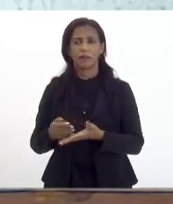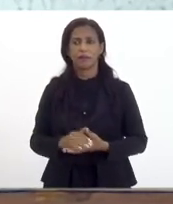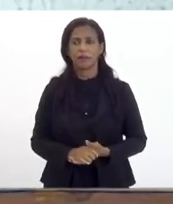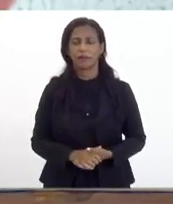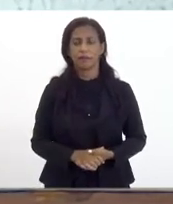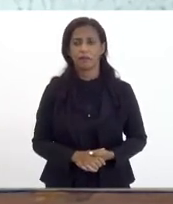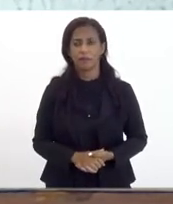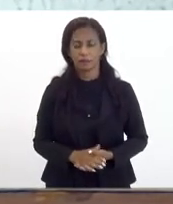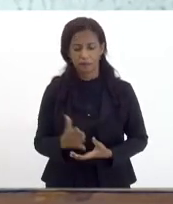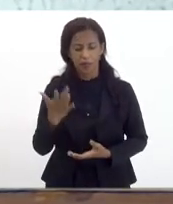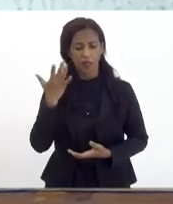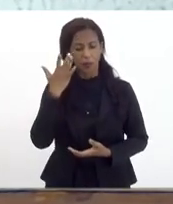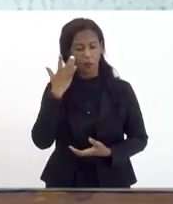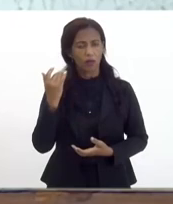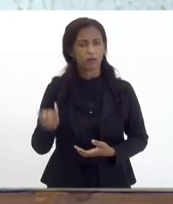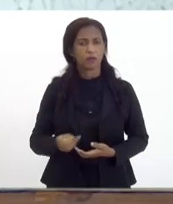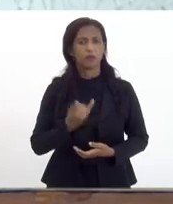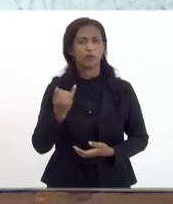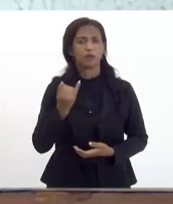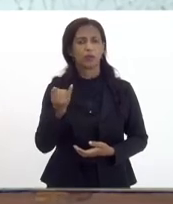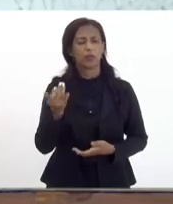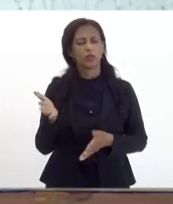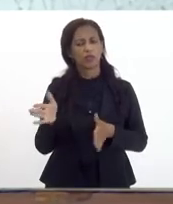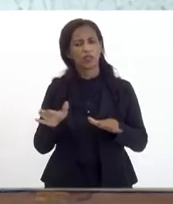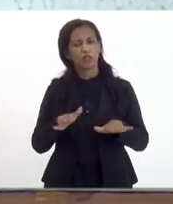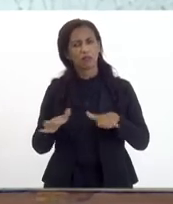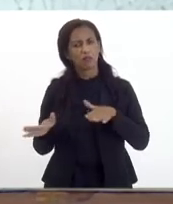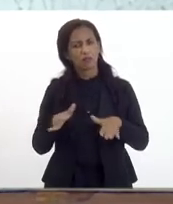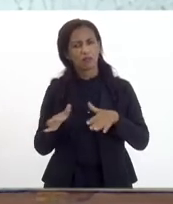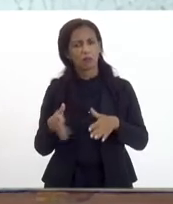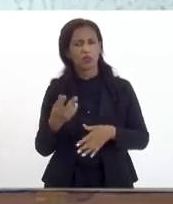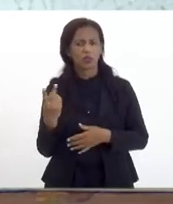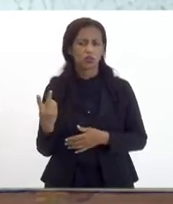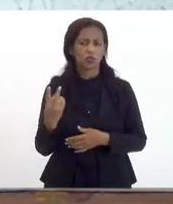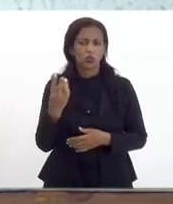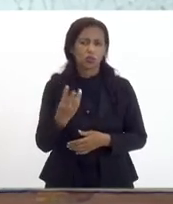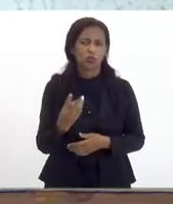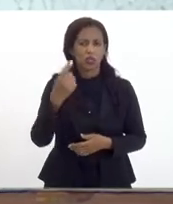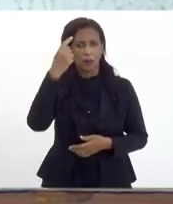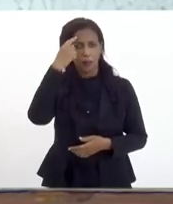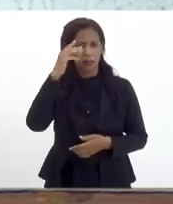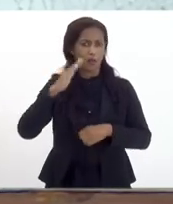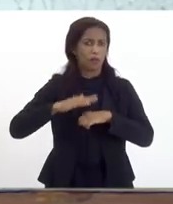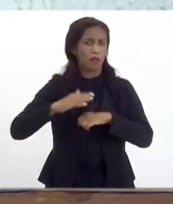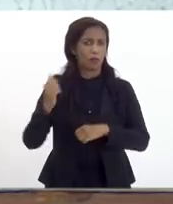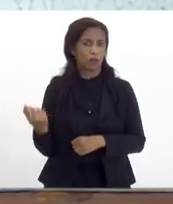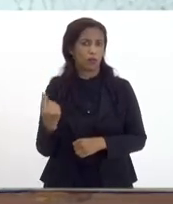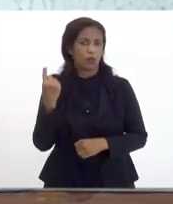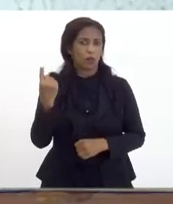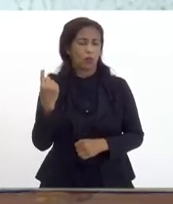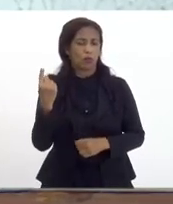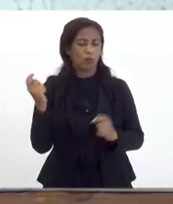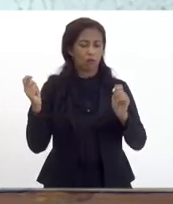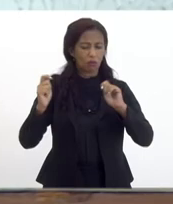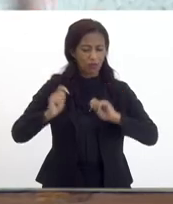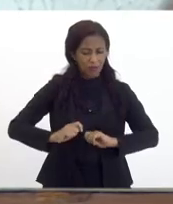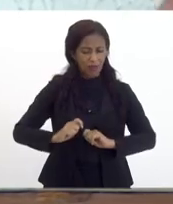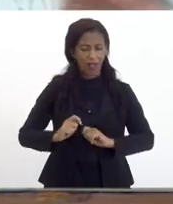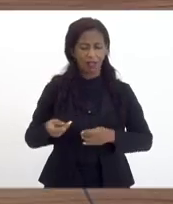eu acho que é válido ainda estar tramitando eu acho que duas cabeças ou três pensam mais do que uma compete